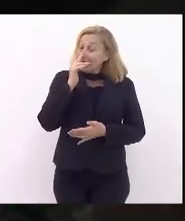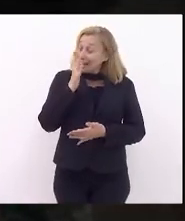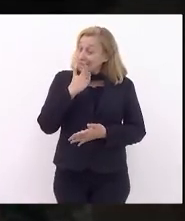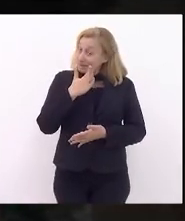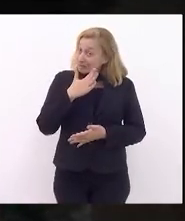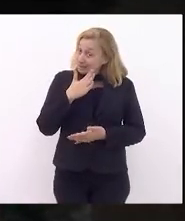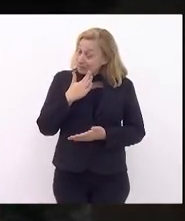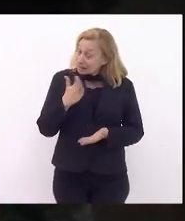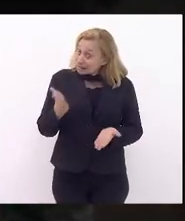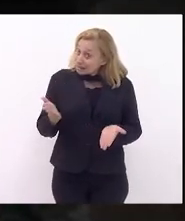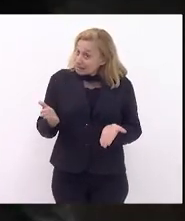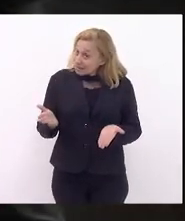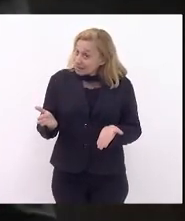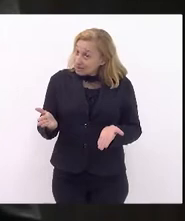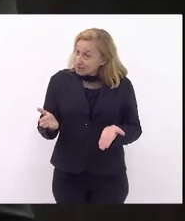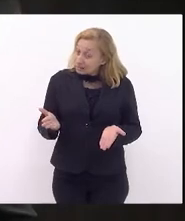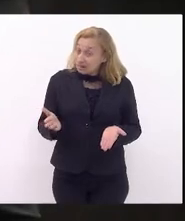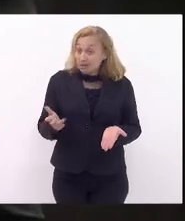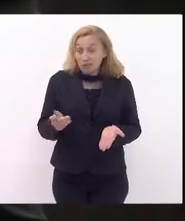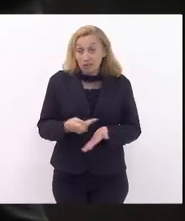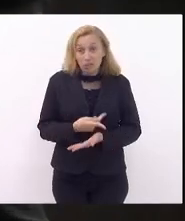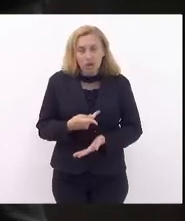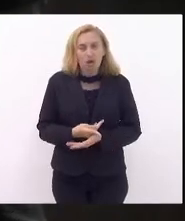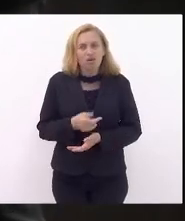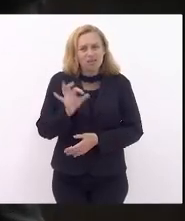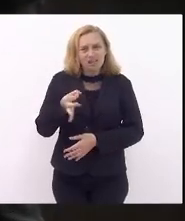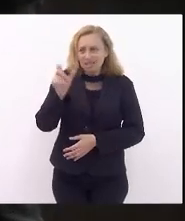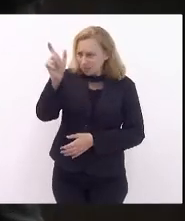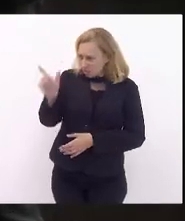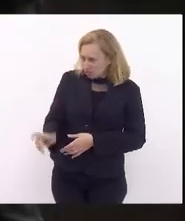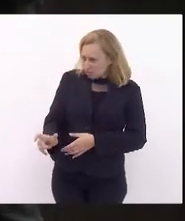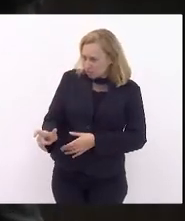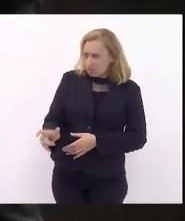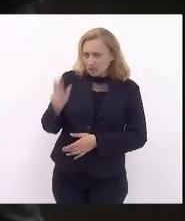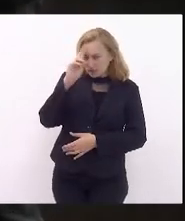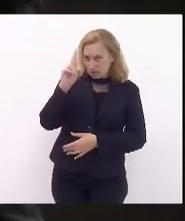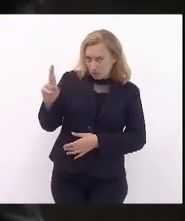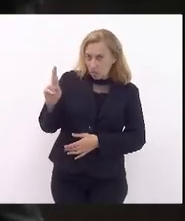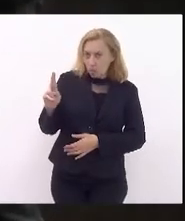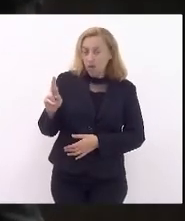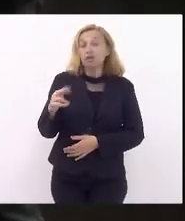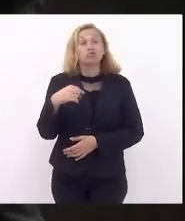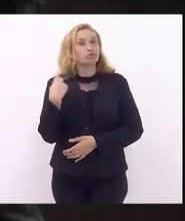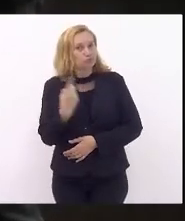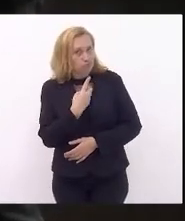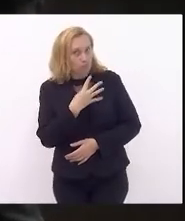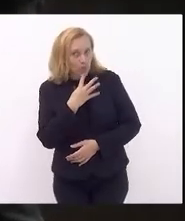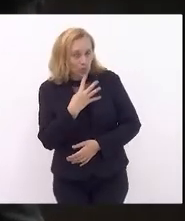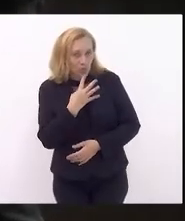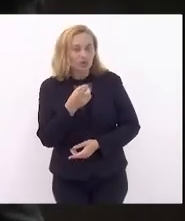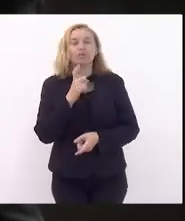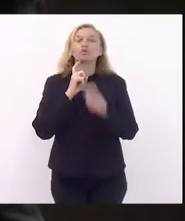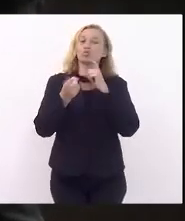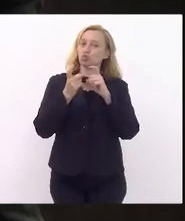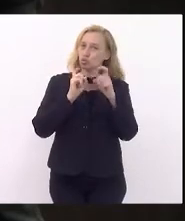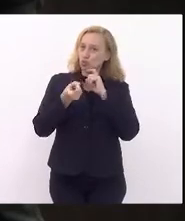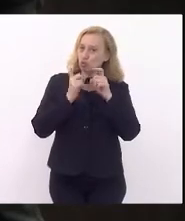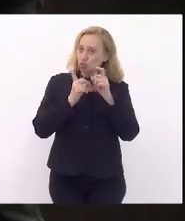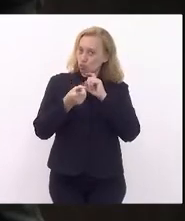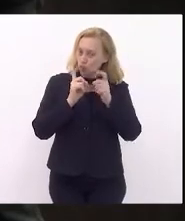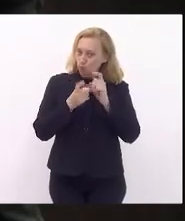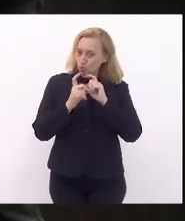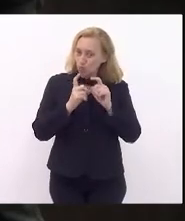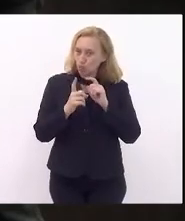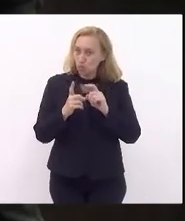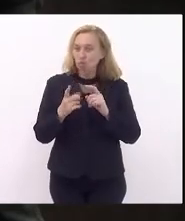parece temerário, e de fato o perfil desse senhor nós conhecemos pelos debates, por suas manifestações